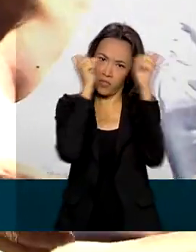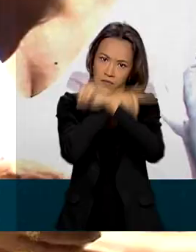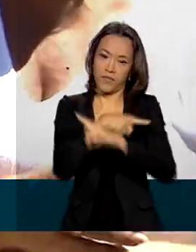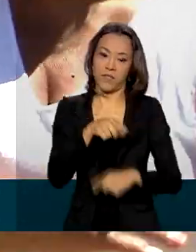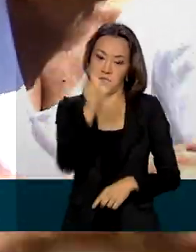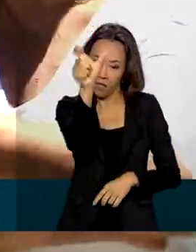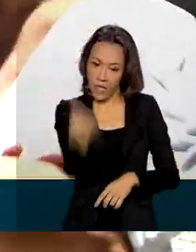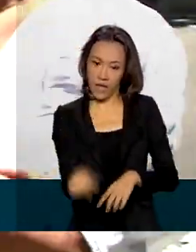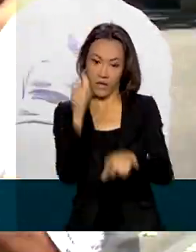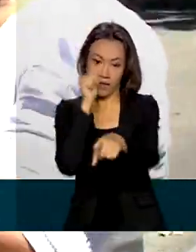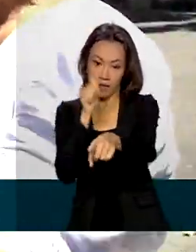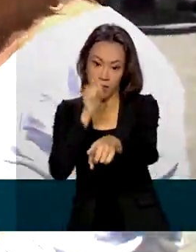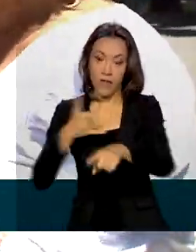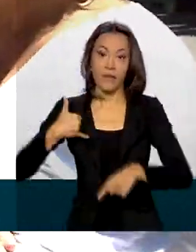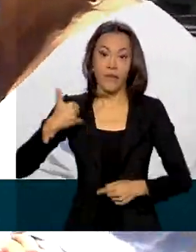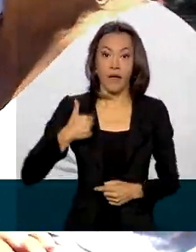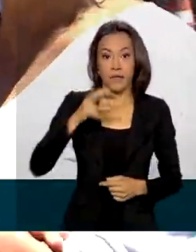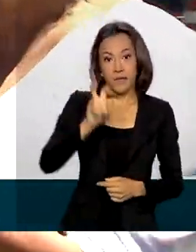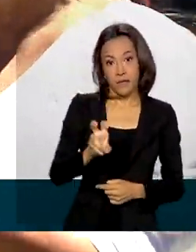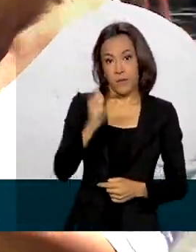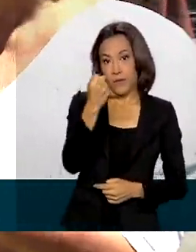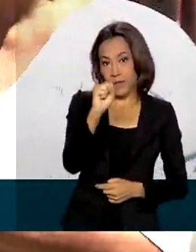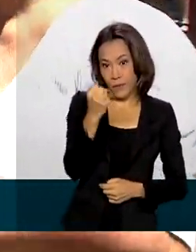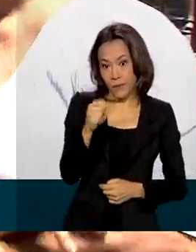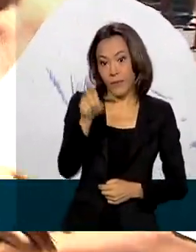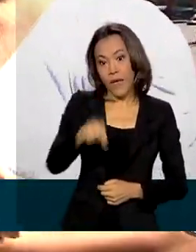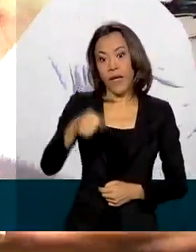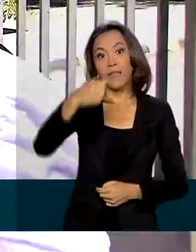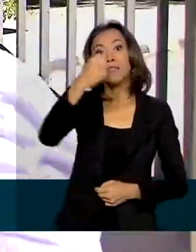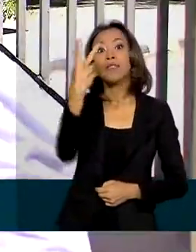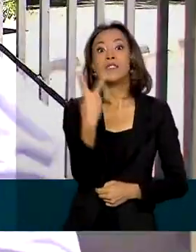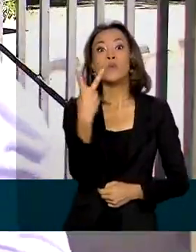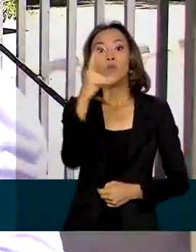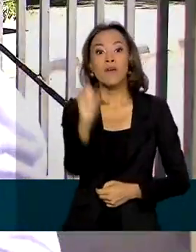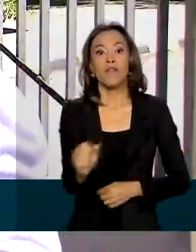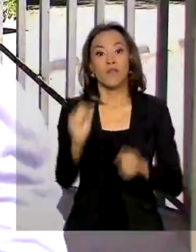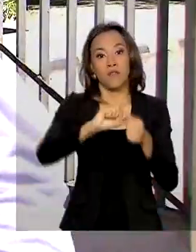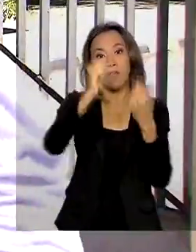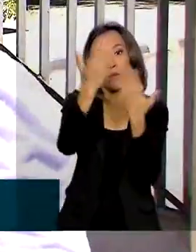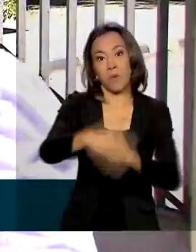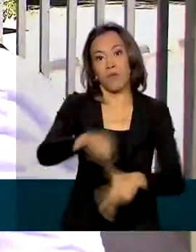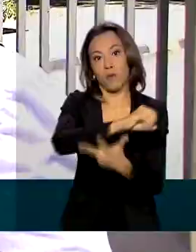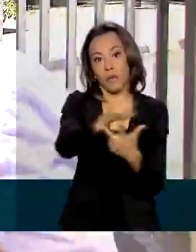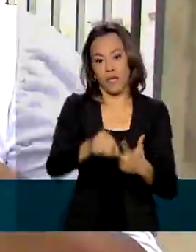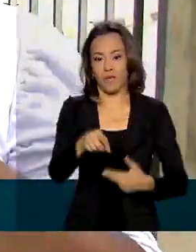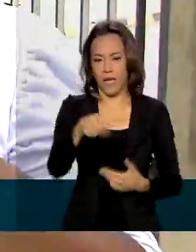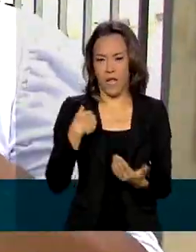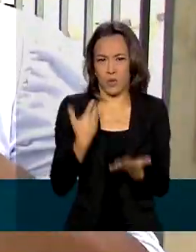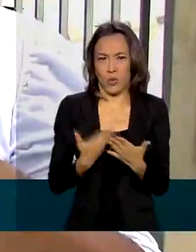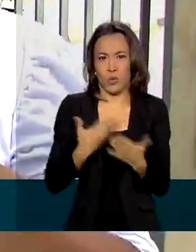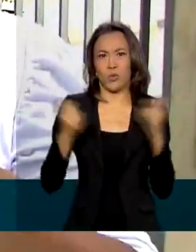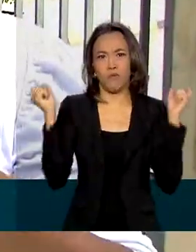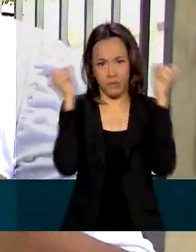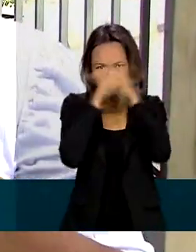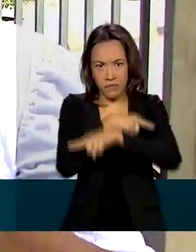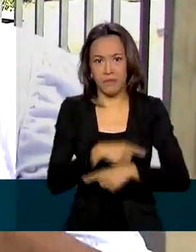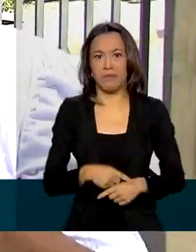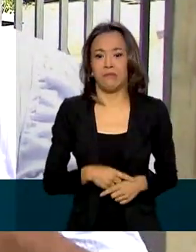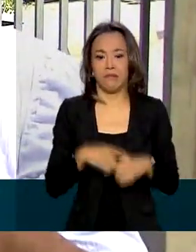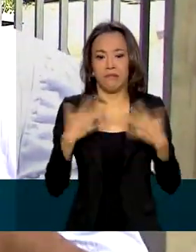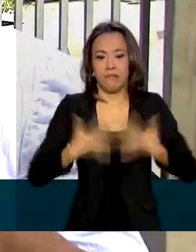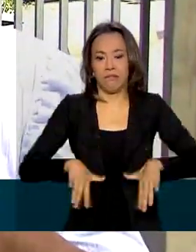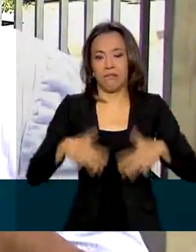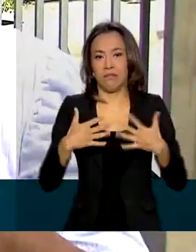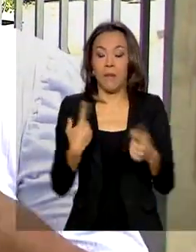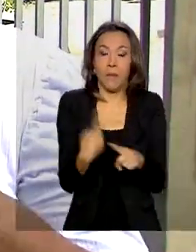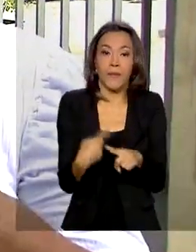Ana Dávila, que aos 58 anos faz seu segundo Enem. O estudo foi complicadíssimo esse ano. A dificuldade é